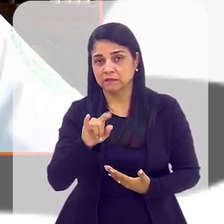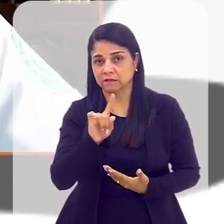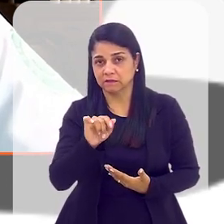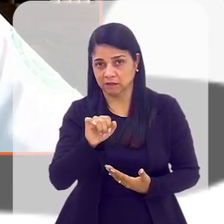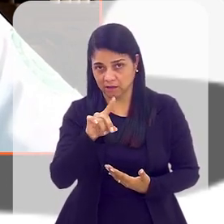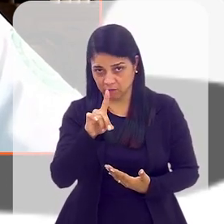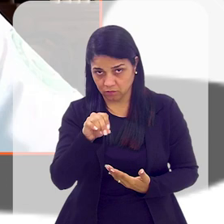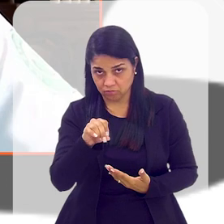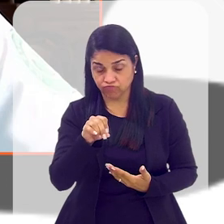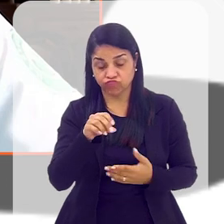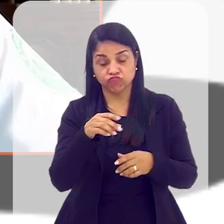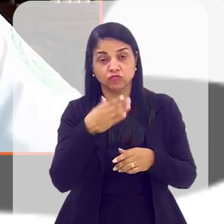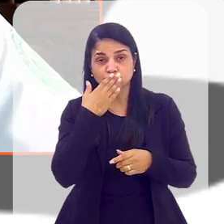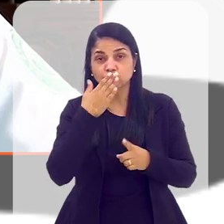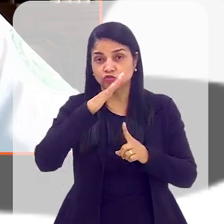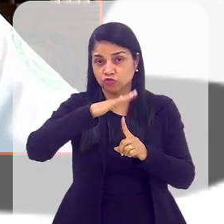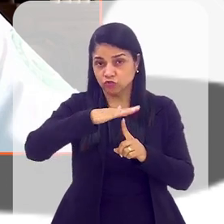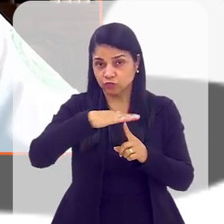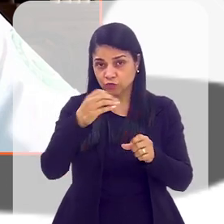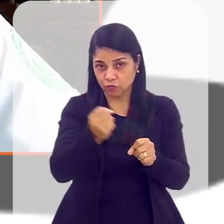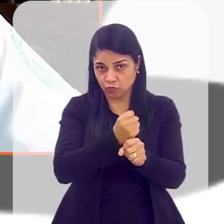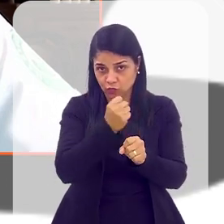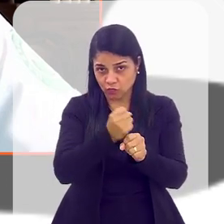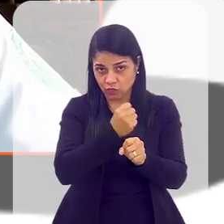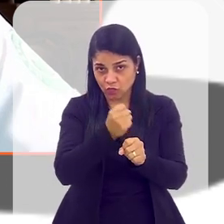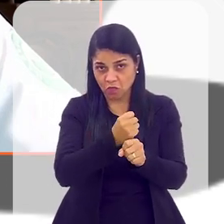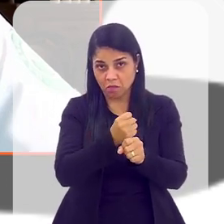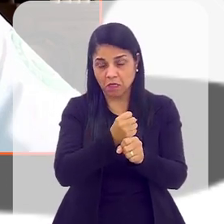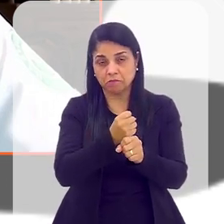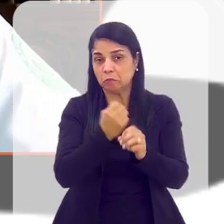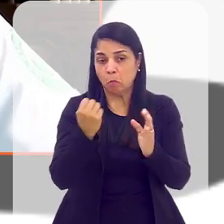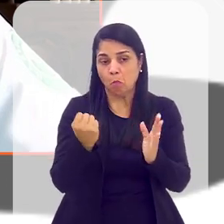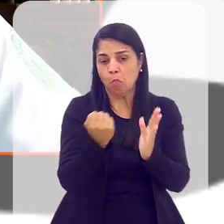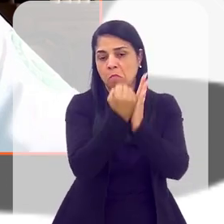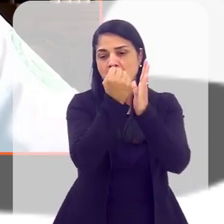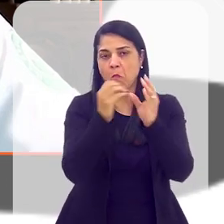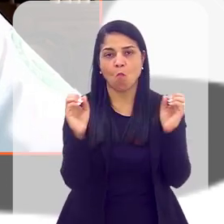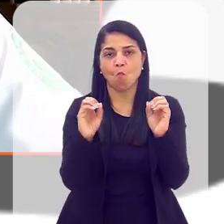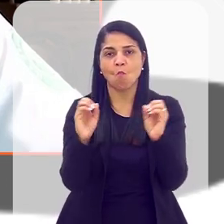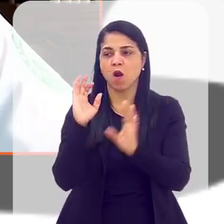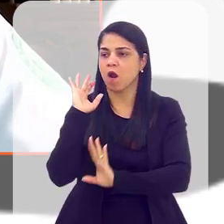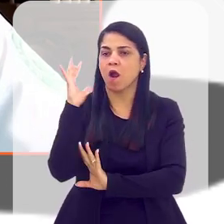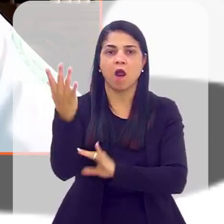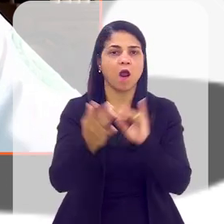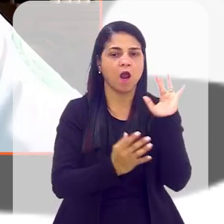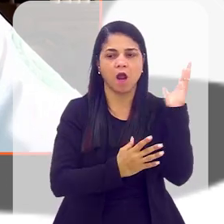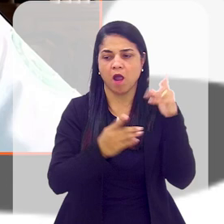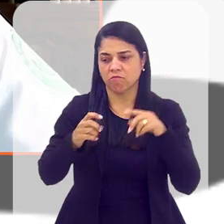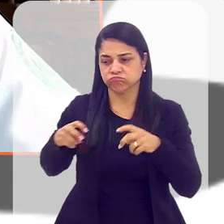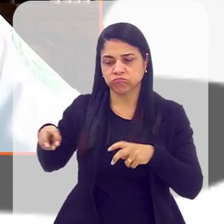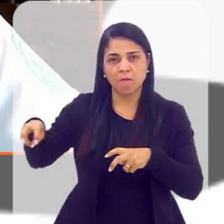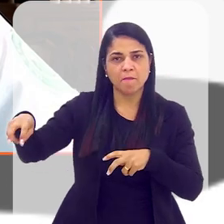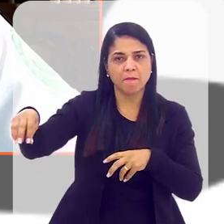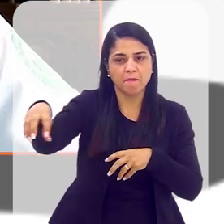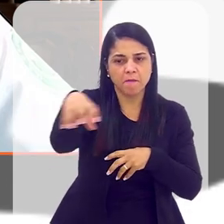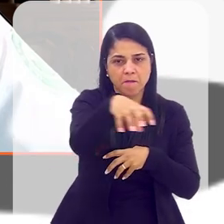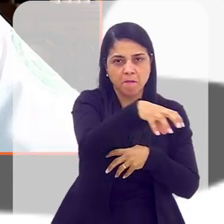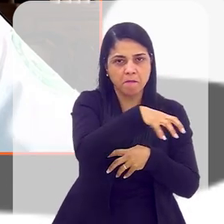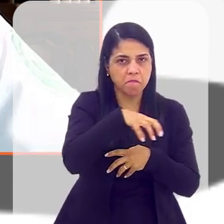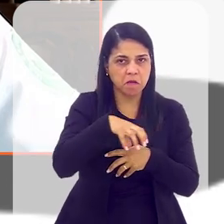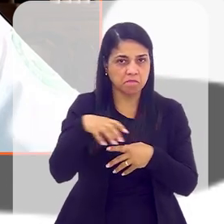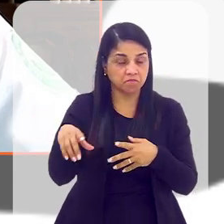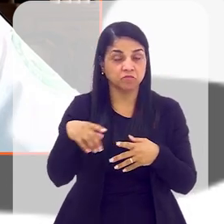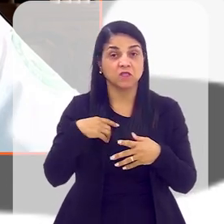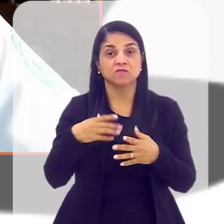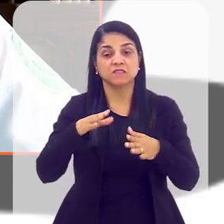ele não impacta no entorno da obra. Então, isso é muito tranquilo. Ainda mais em regiões